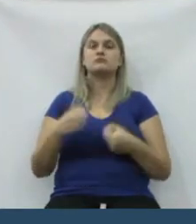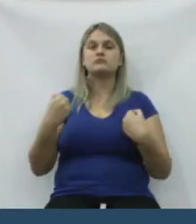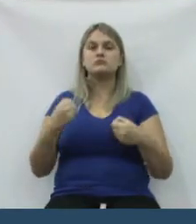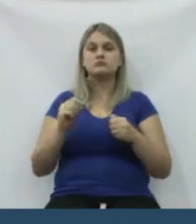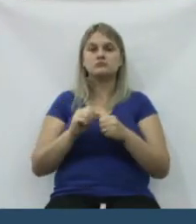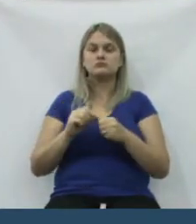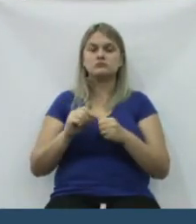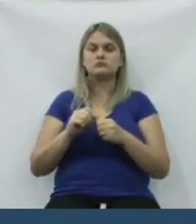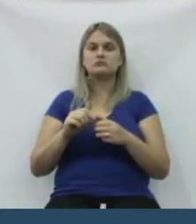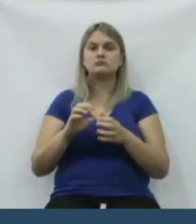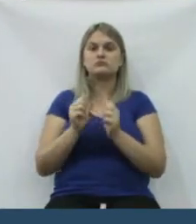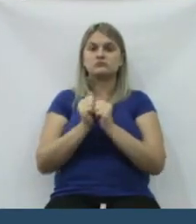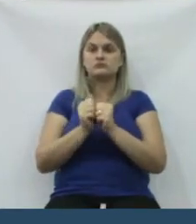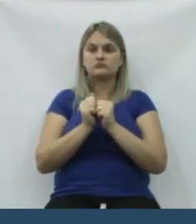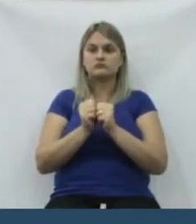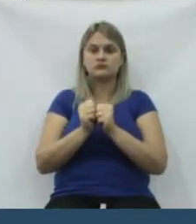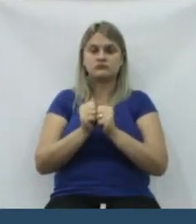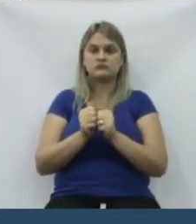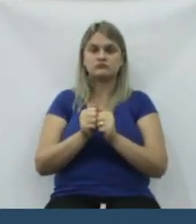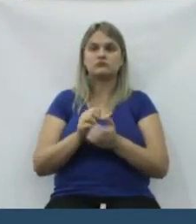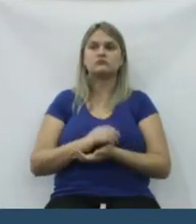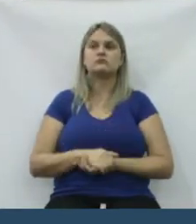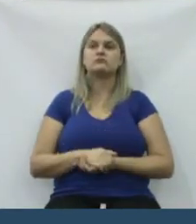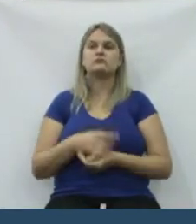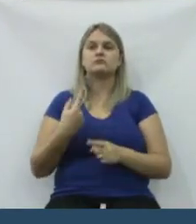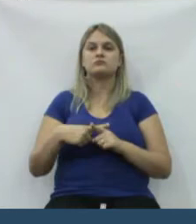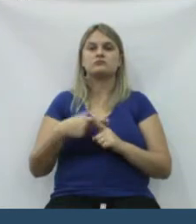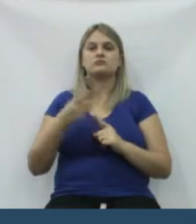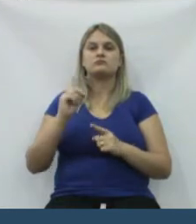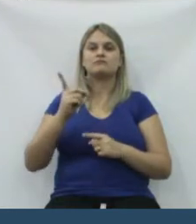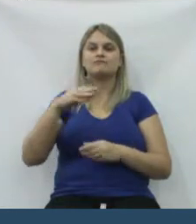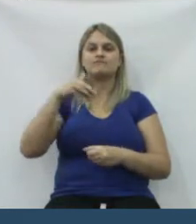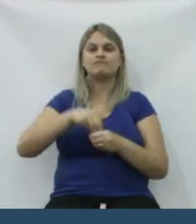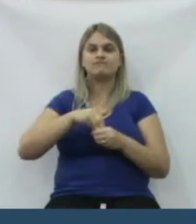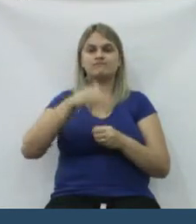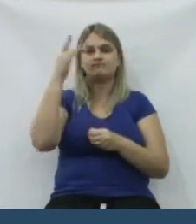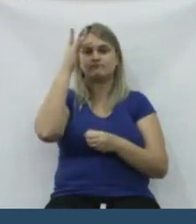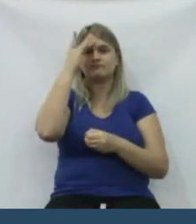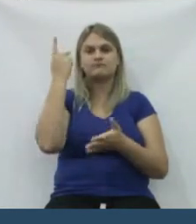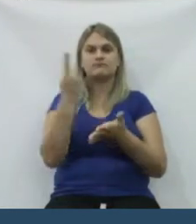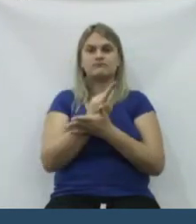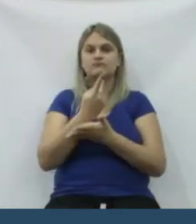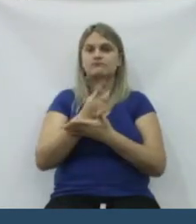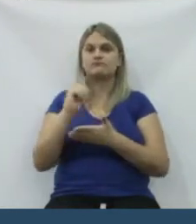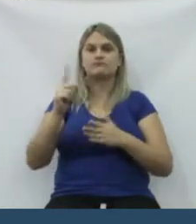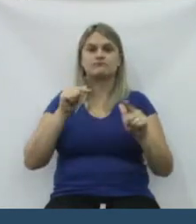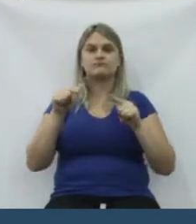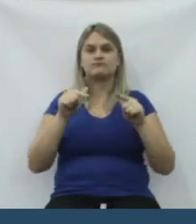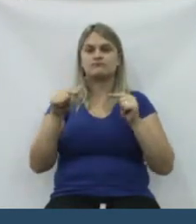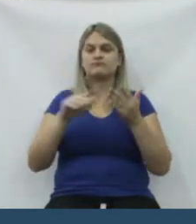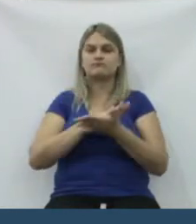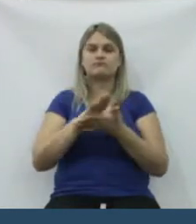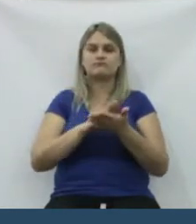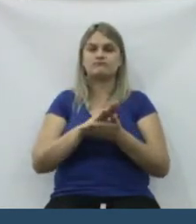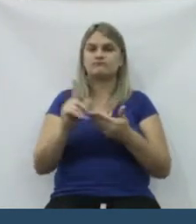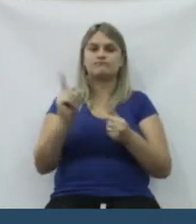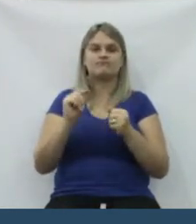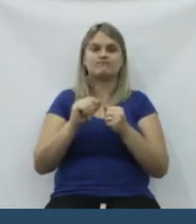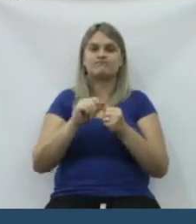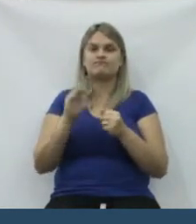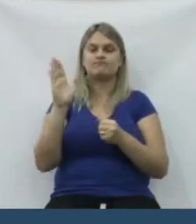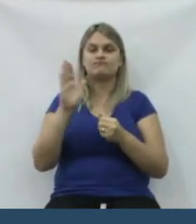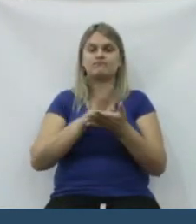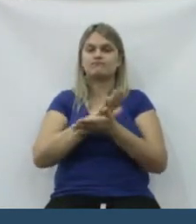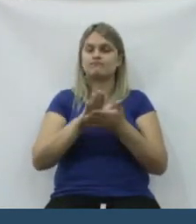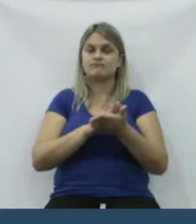Vamos fazer uma corrente, se abraçar, pegar firme. E não votar em candidato que não traz nada para a região e que